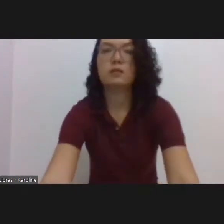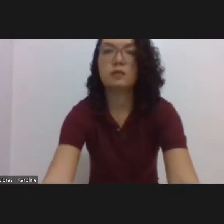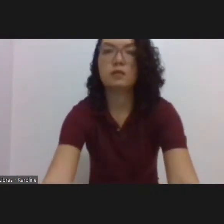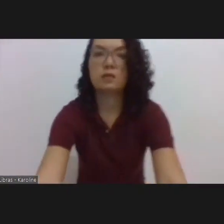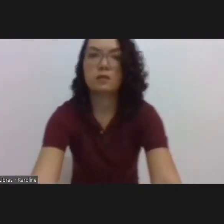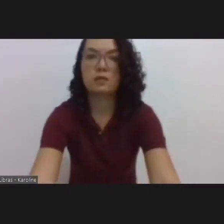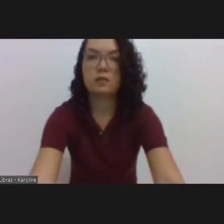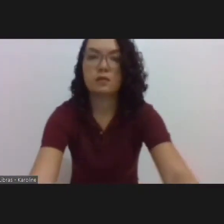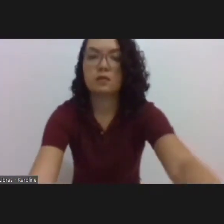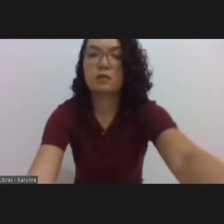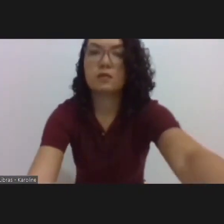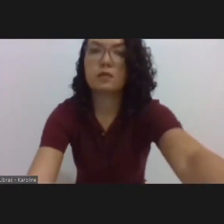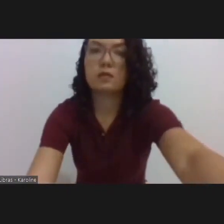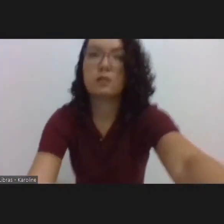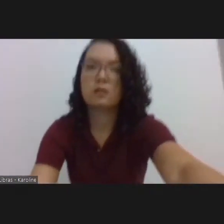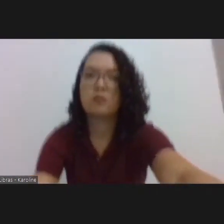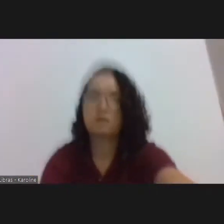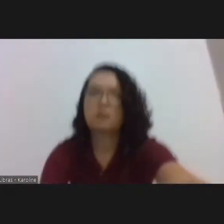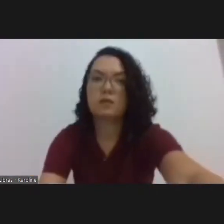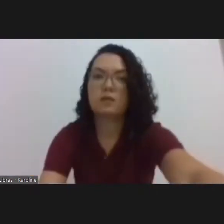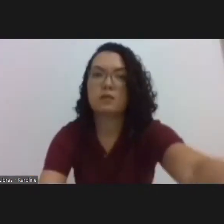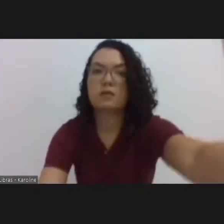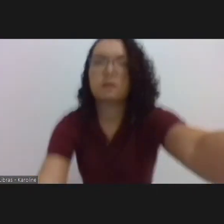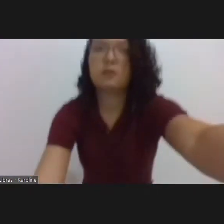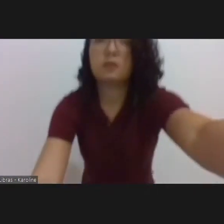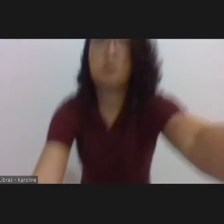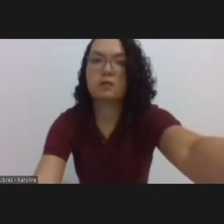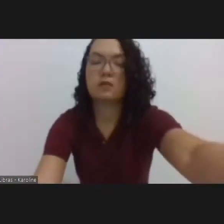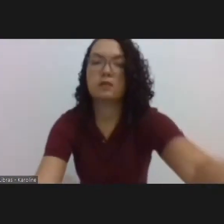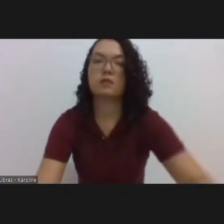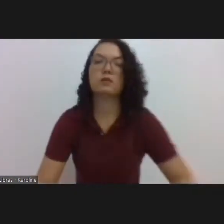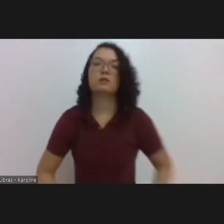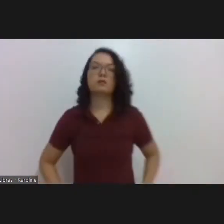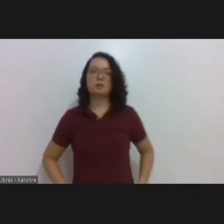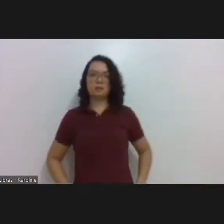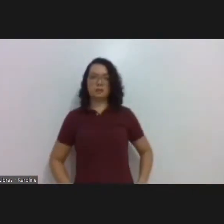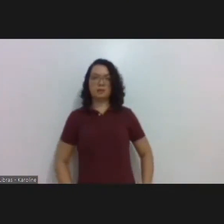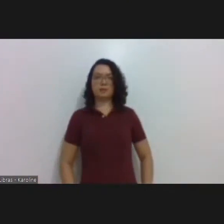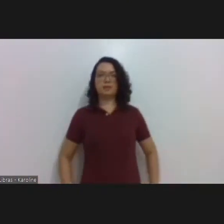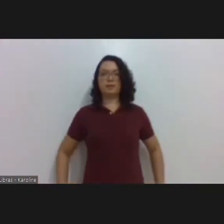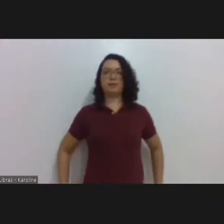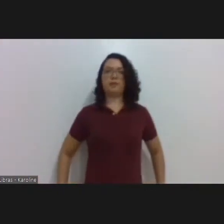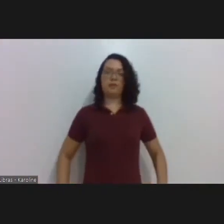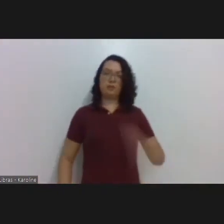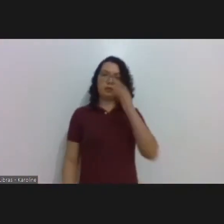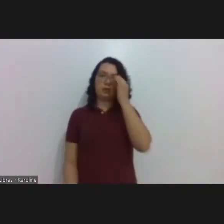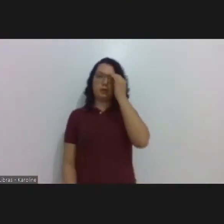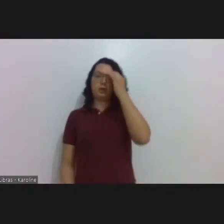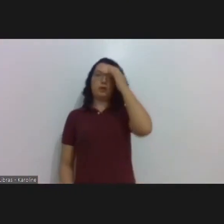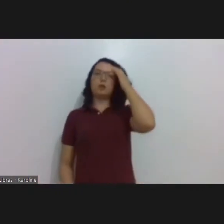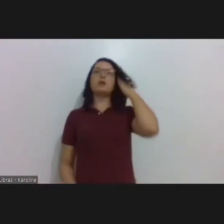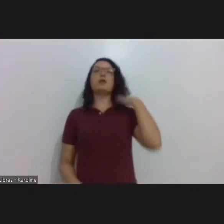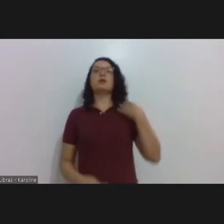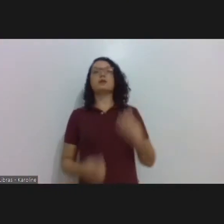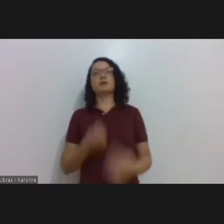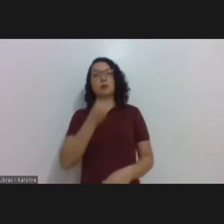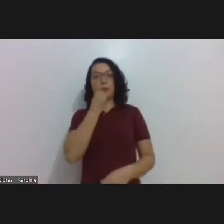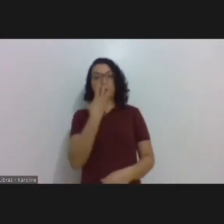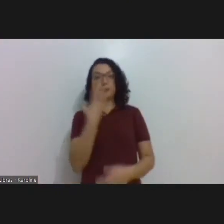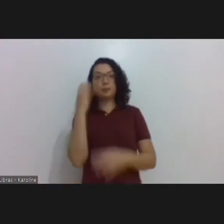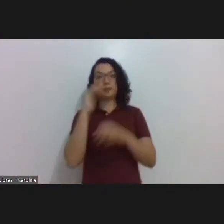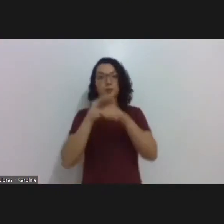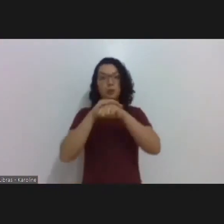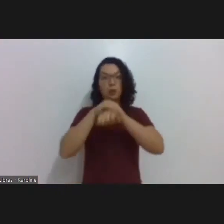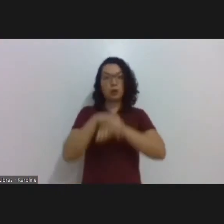em especial aos nossos convidados, que hoje vão nos honrar com duas palestras, seguidas de um debate. Então,